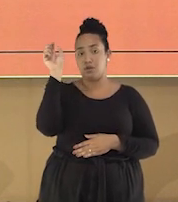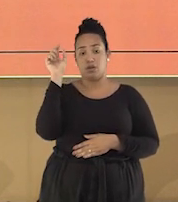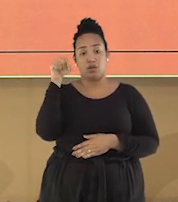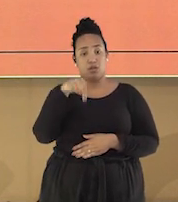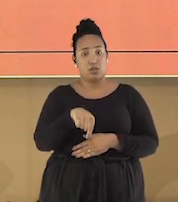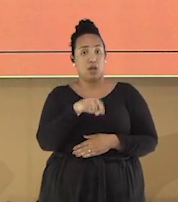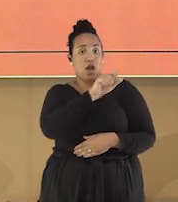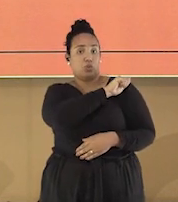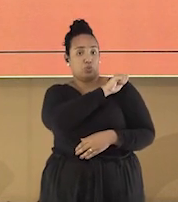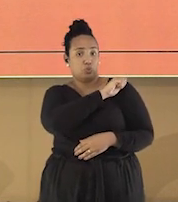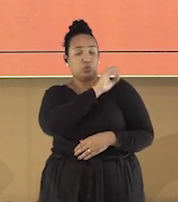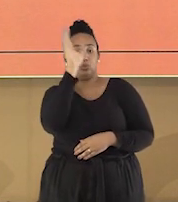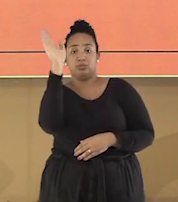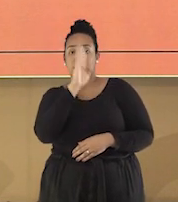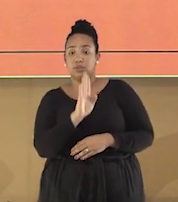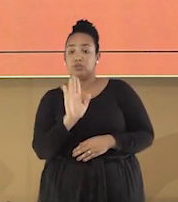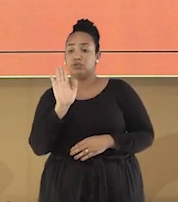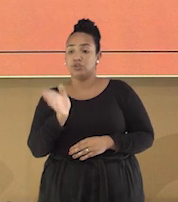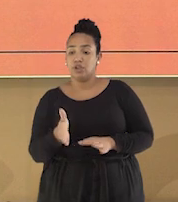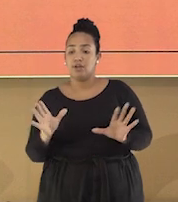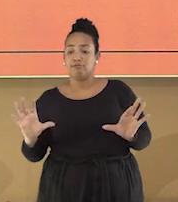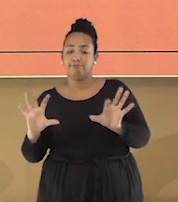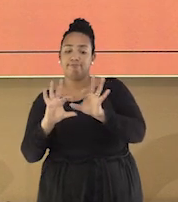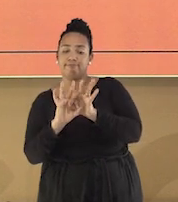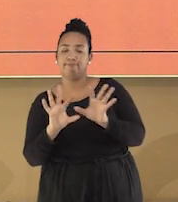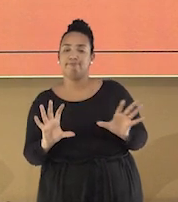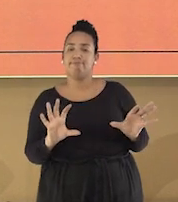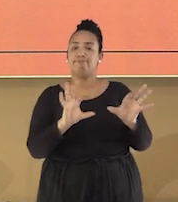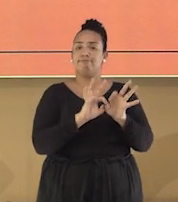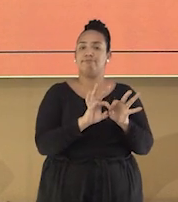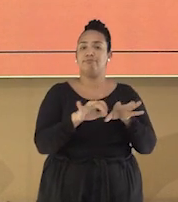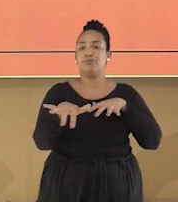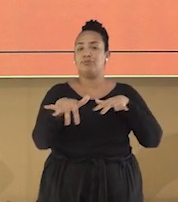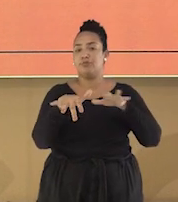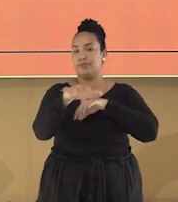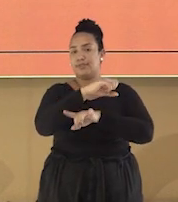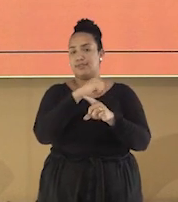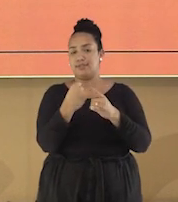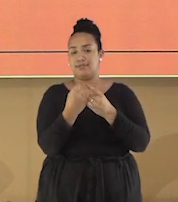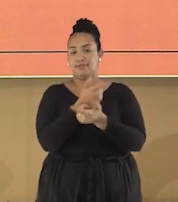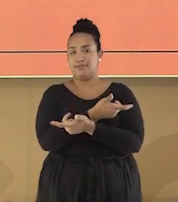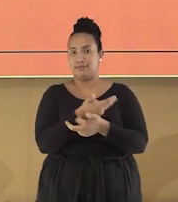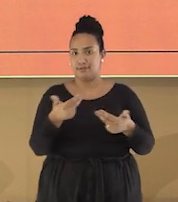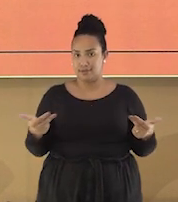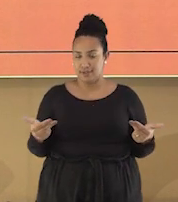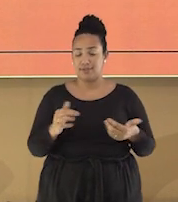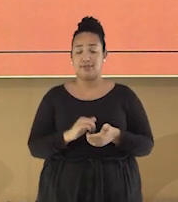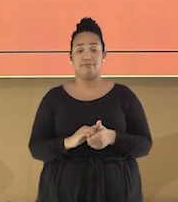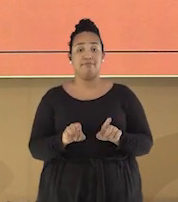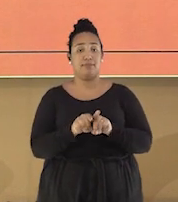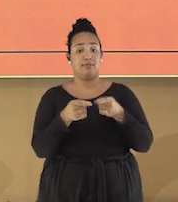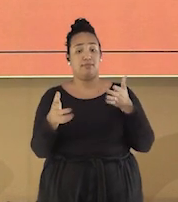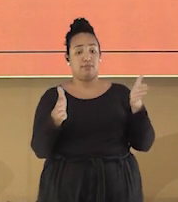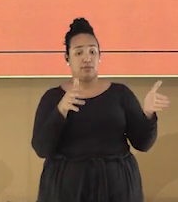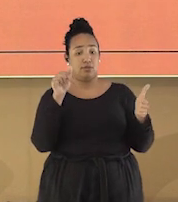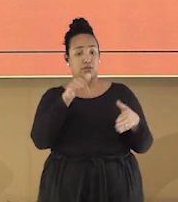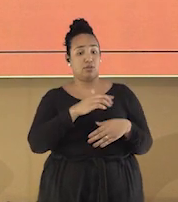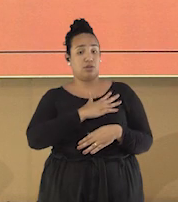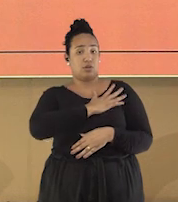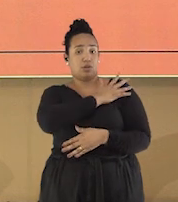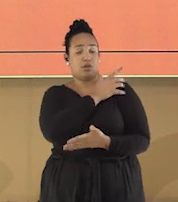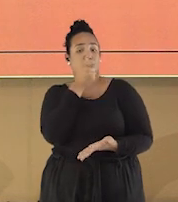e lutas sociais. Vimos também que durante o regime militar, os militares colocaram o movimento na